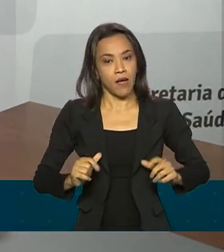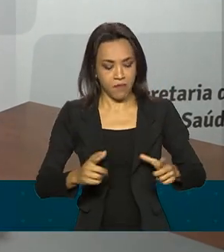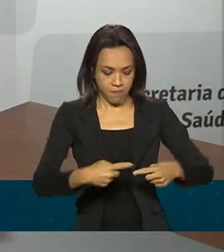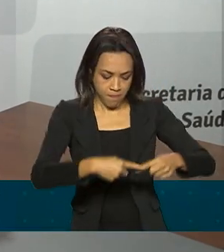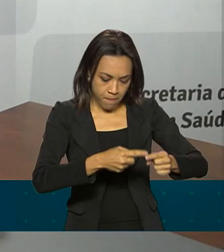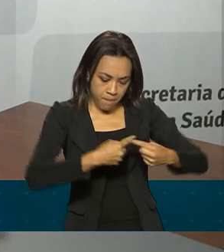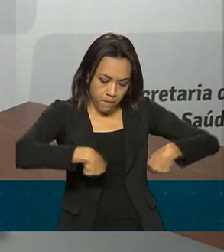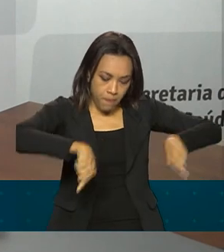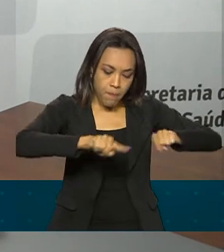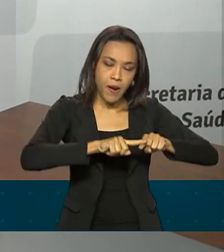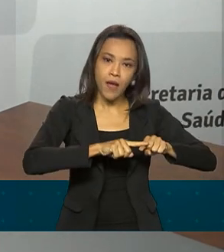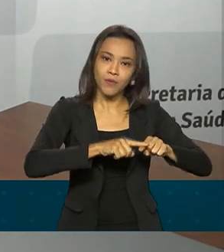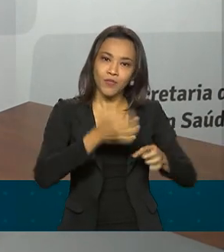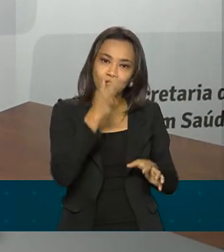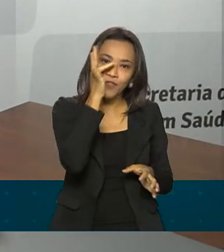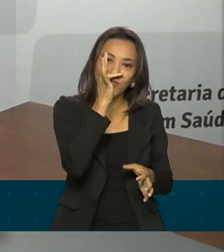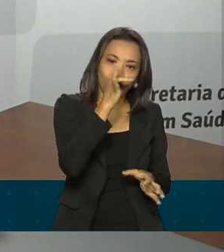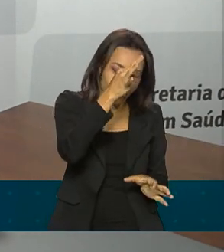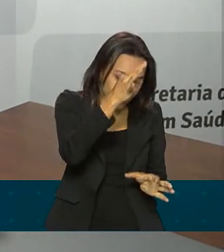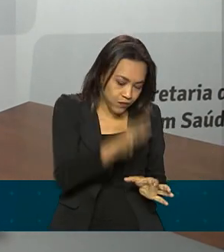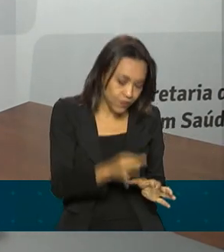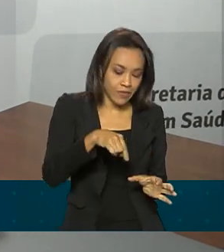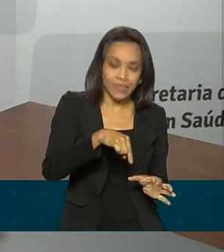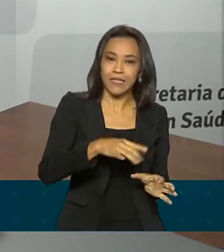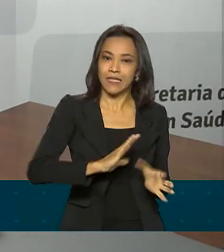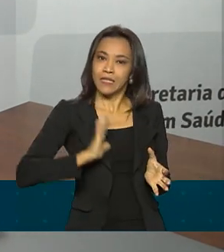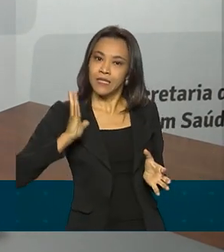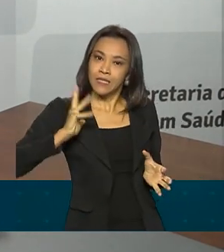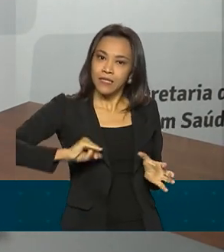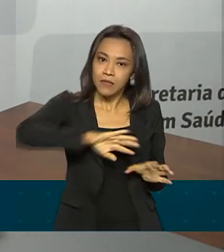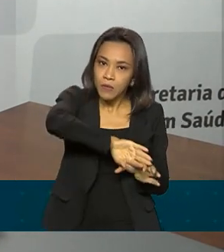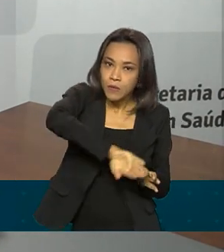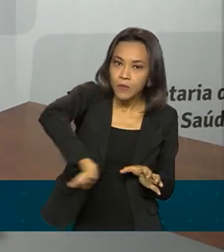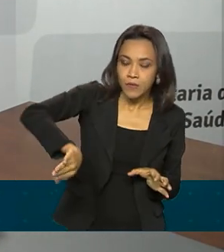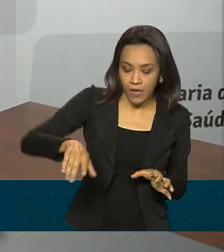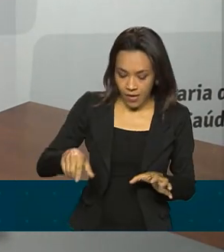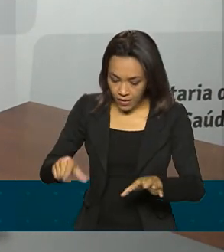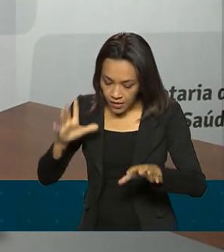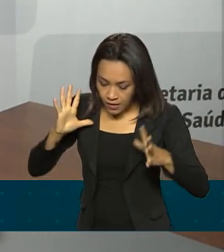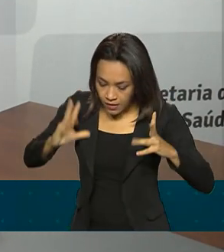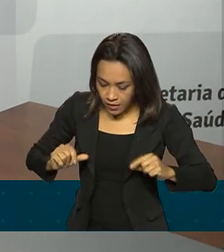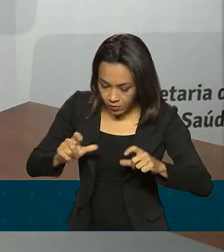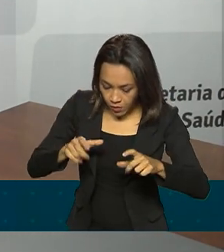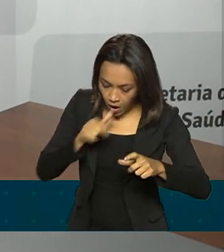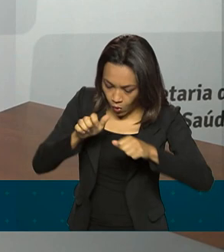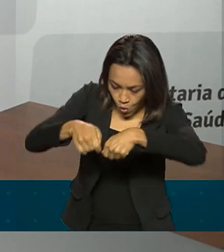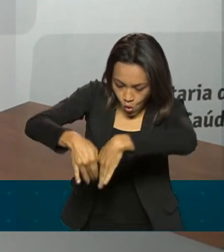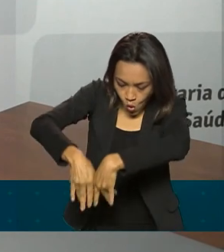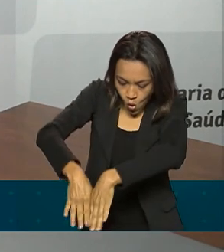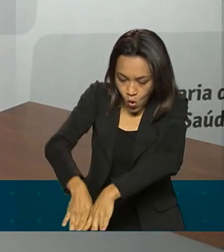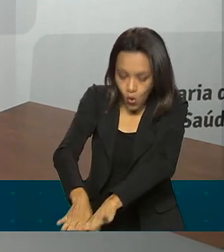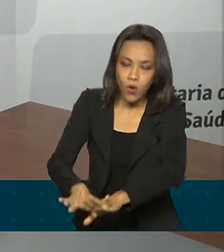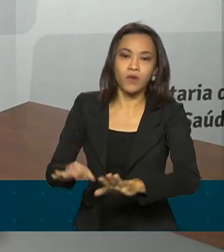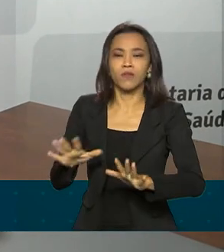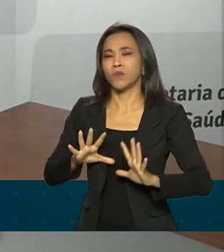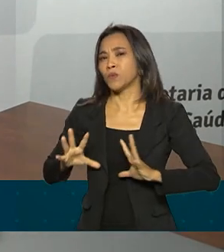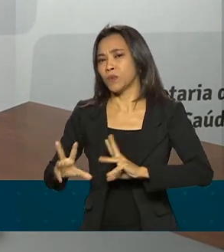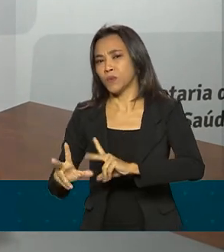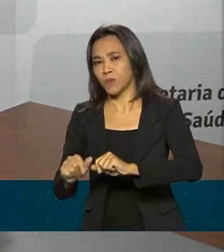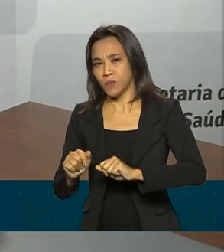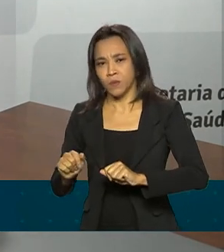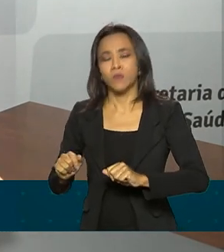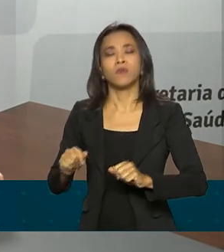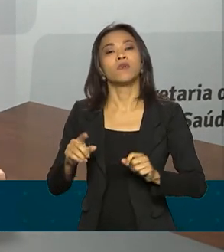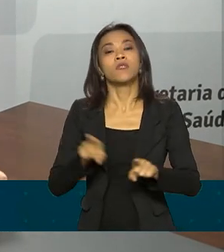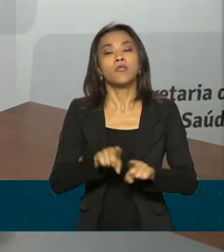vasos de plantas com areia, manter lixeiras bem tampadas, ralos limpos com aplicação de tela, além de manter